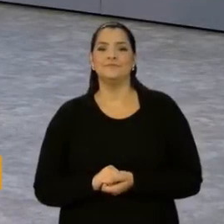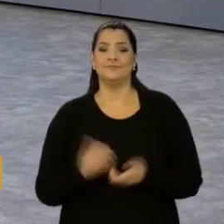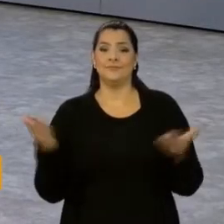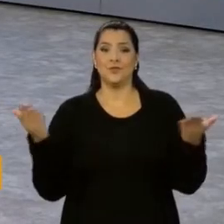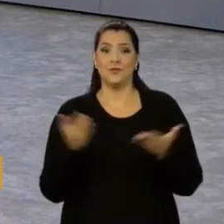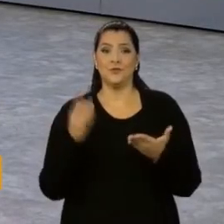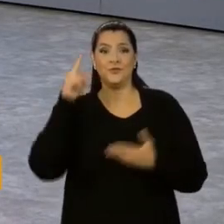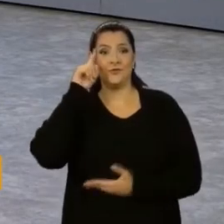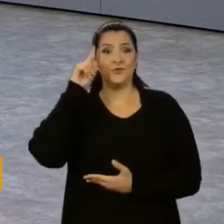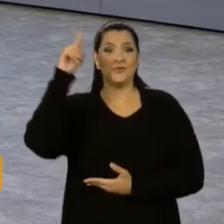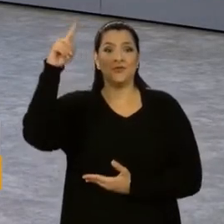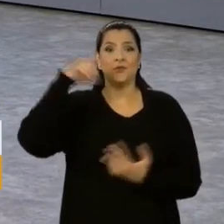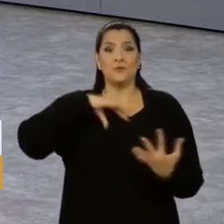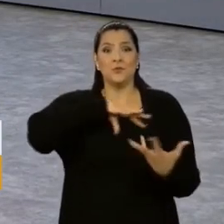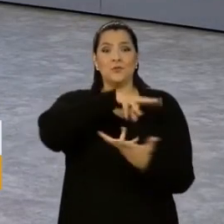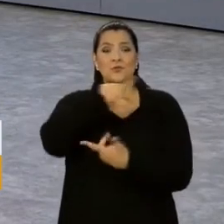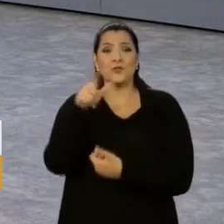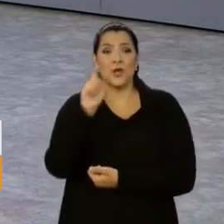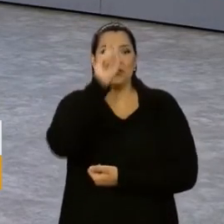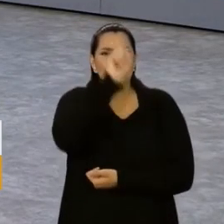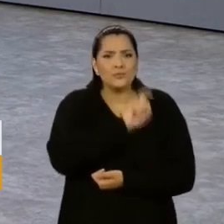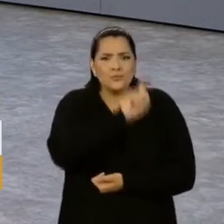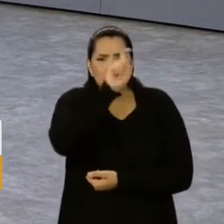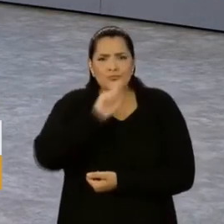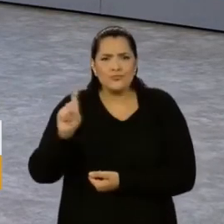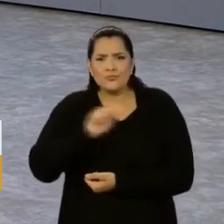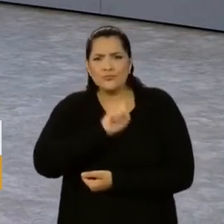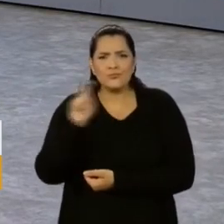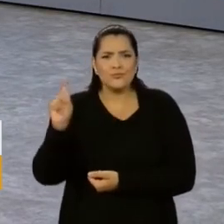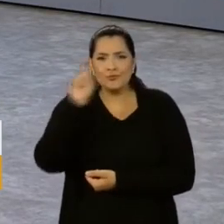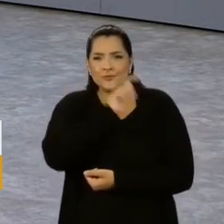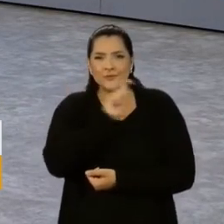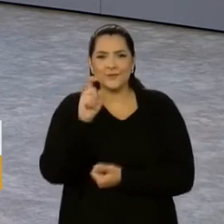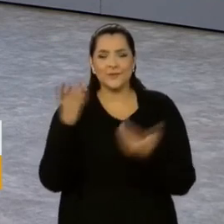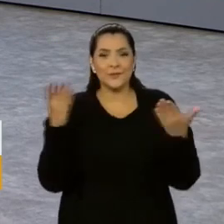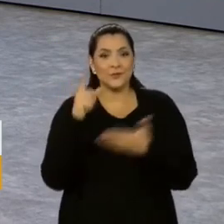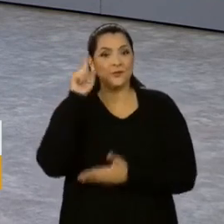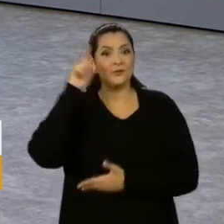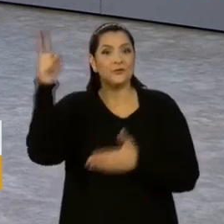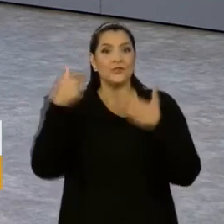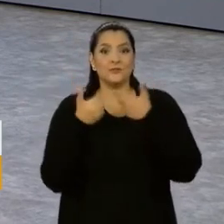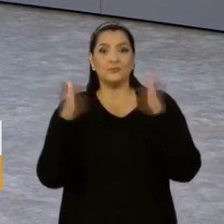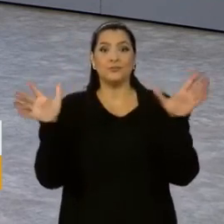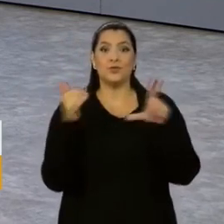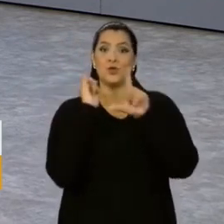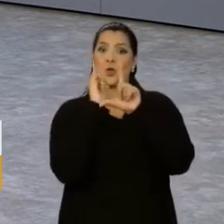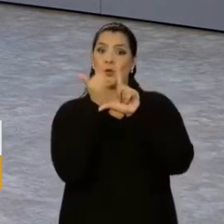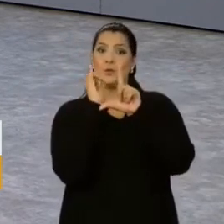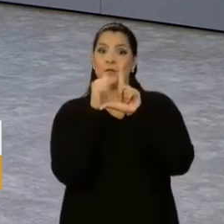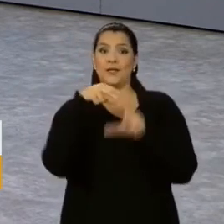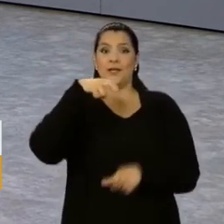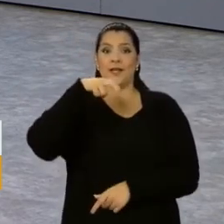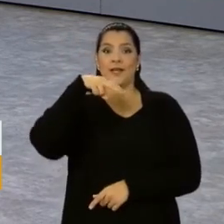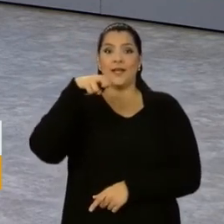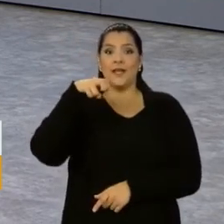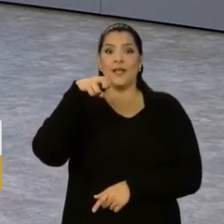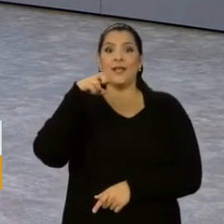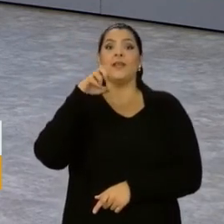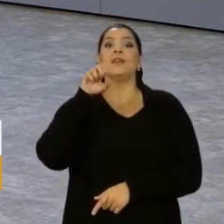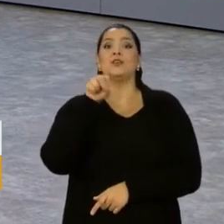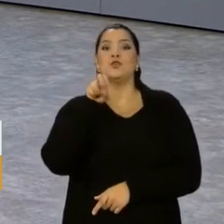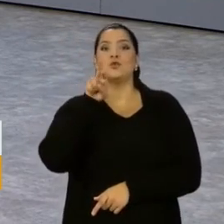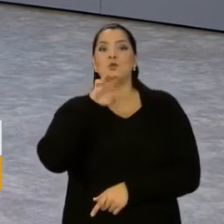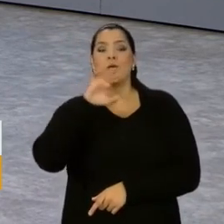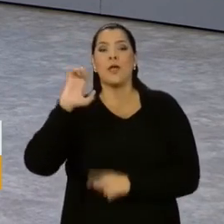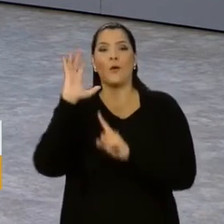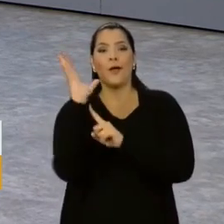Hoje é o dia mundial do grafite. Para celebrar a data, hoje vai ser lançado o documentário Nenê Surreal Arte